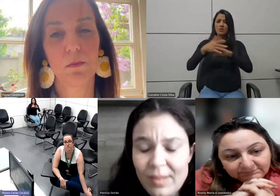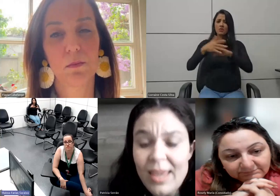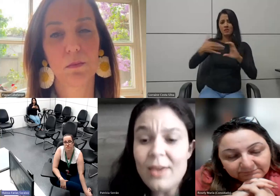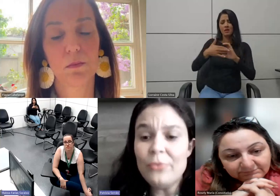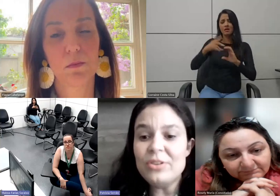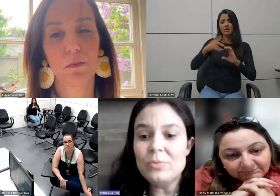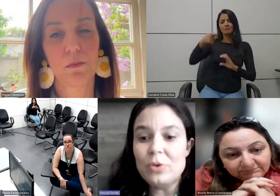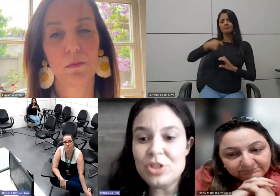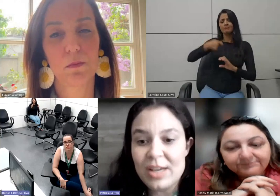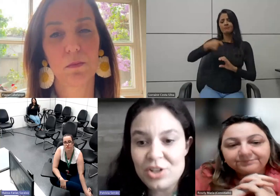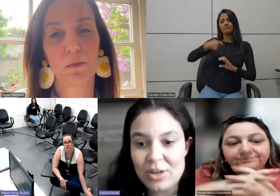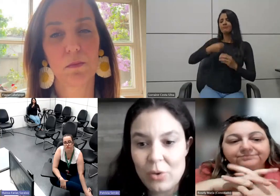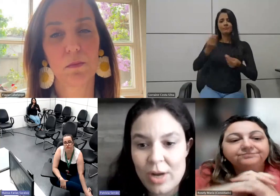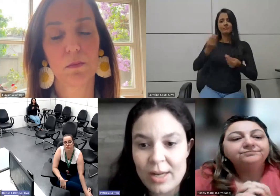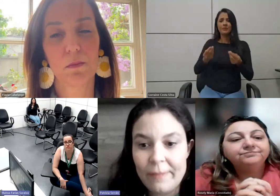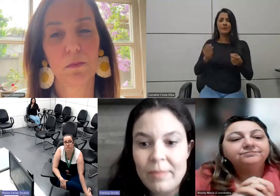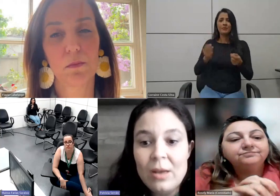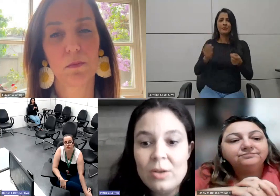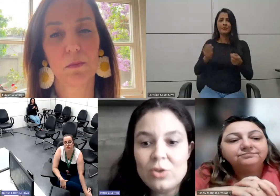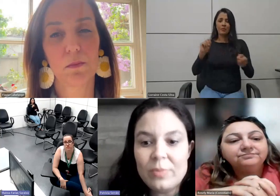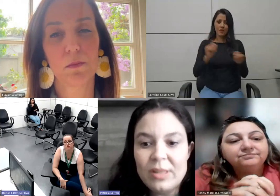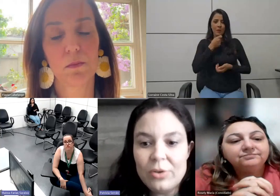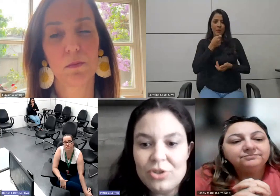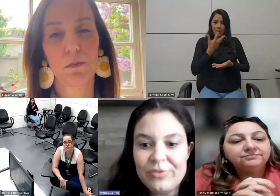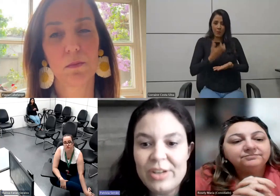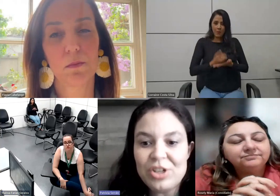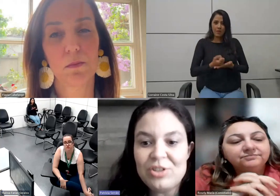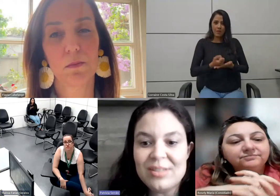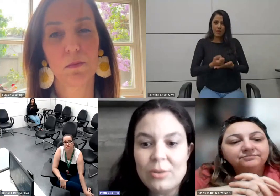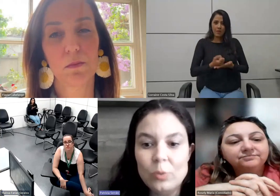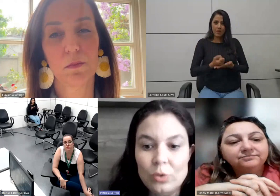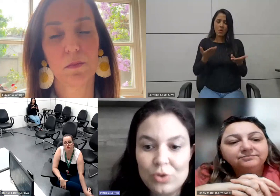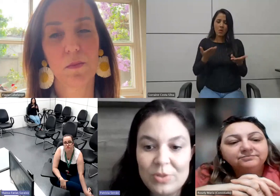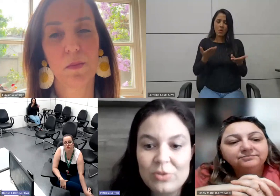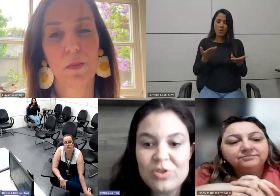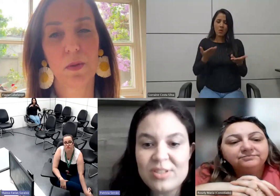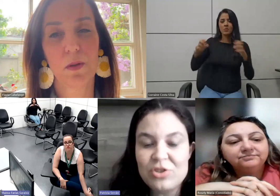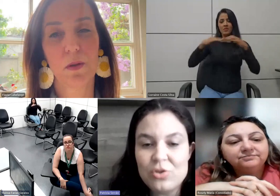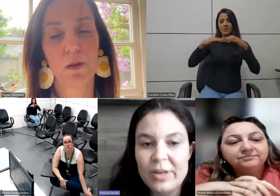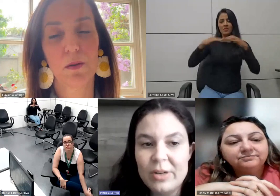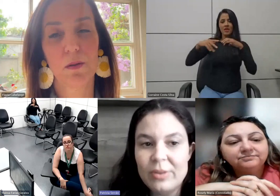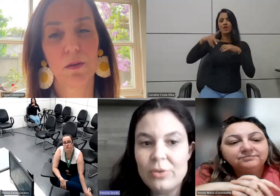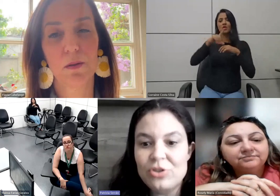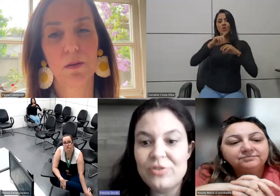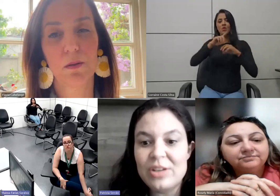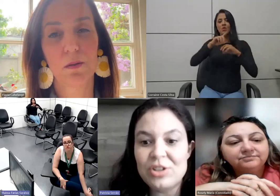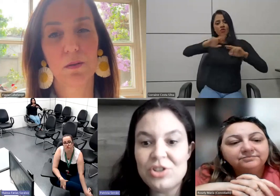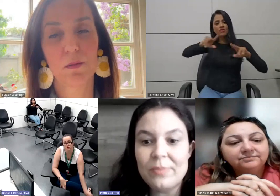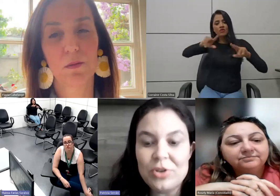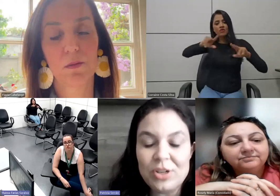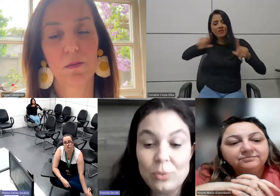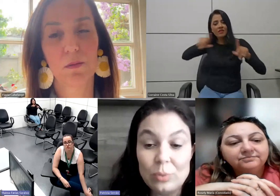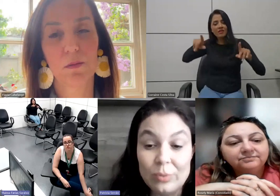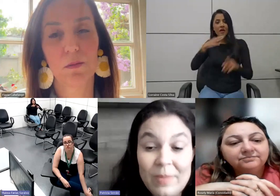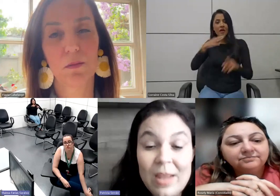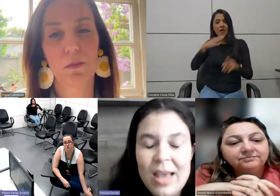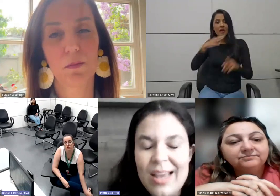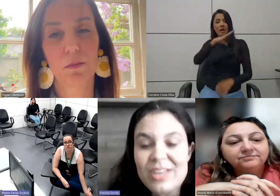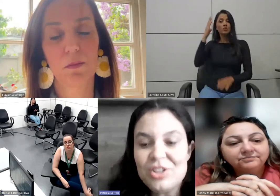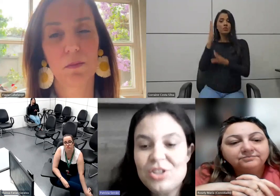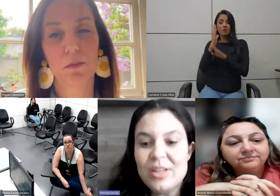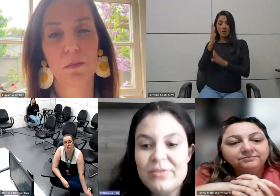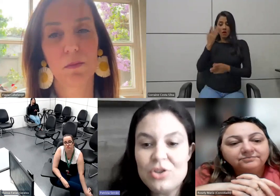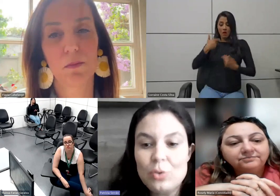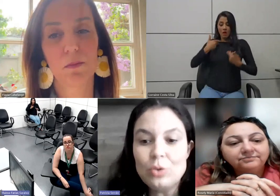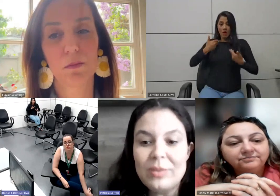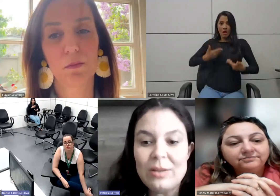se eu fiz um podcast agora sobre neurodivergentes adultos, pessoas que se descobriram neurodivergentes depois de adultos